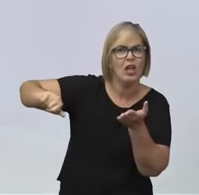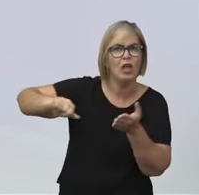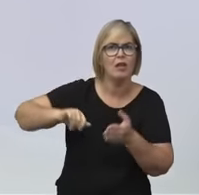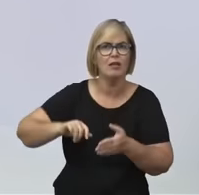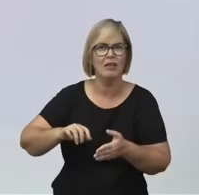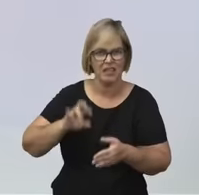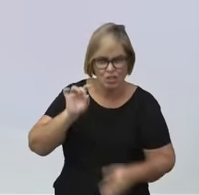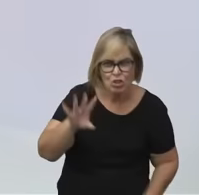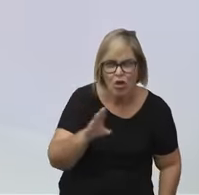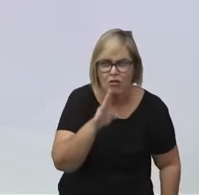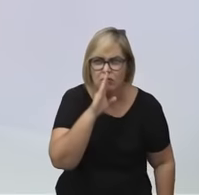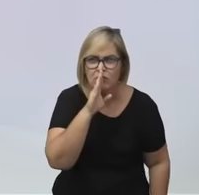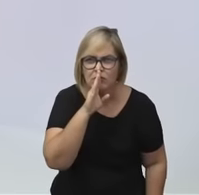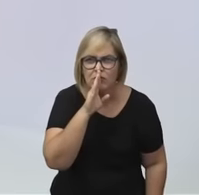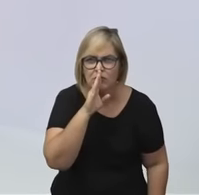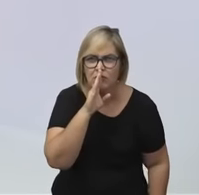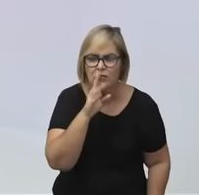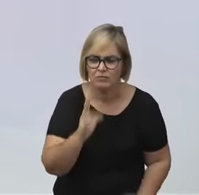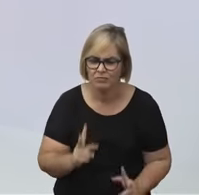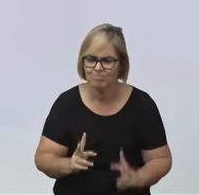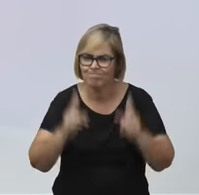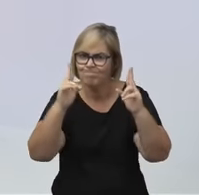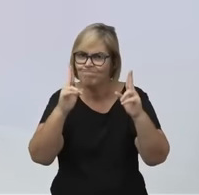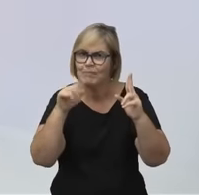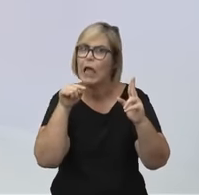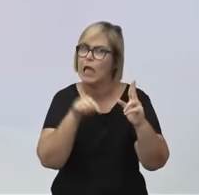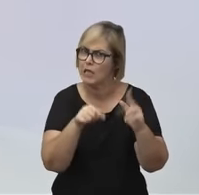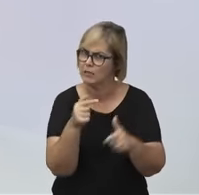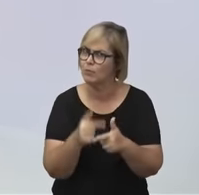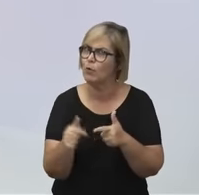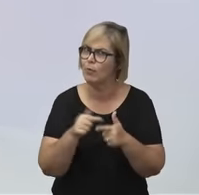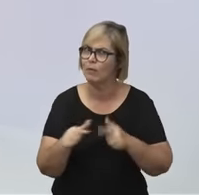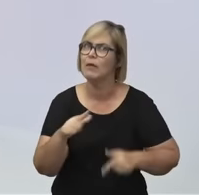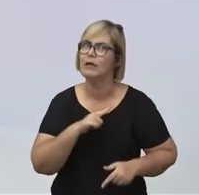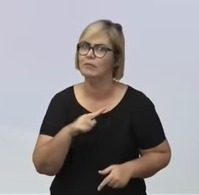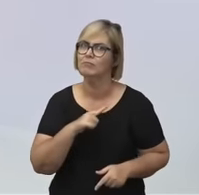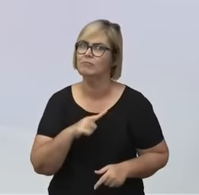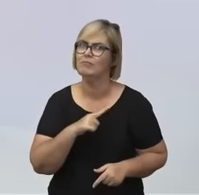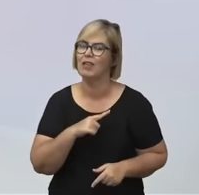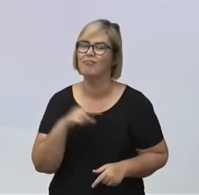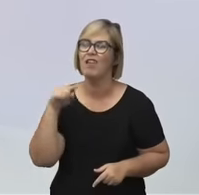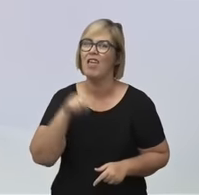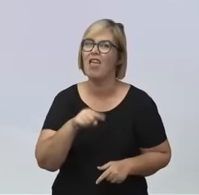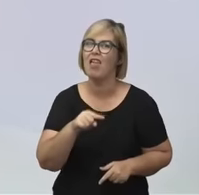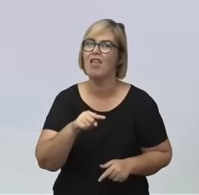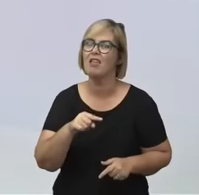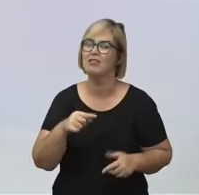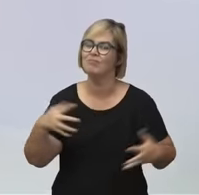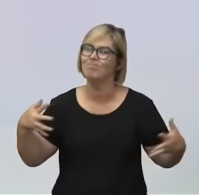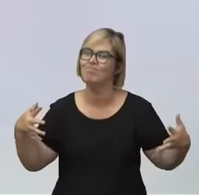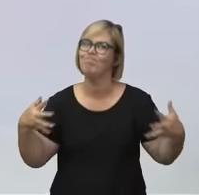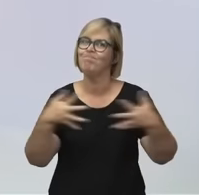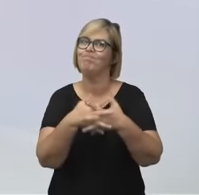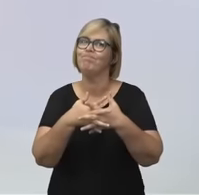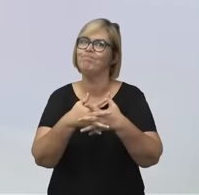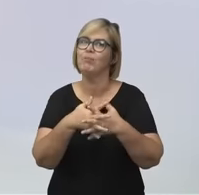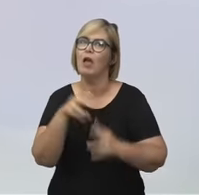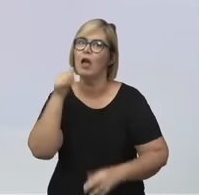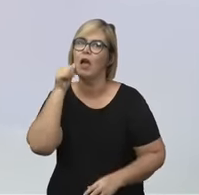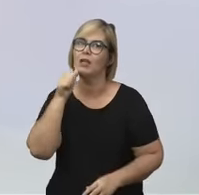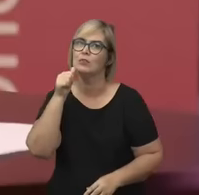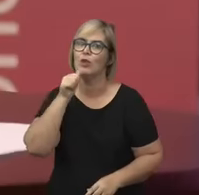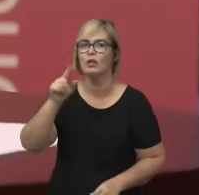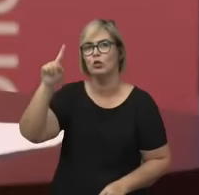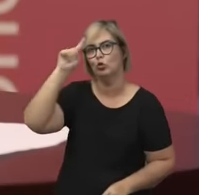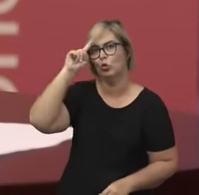silêncios, essas lacunas têm consequências. Elas impactam na vida das mulheres todos os dias.